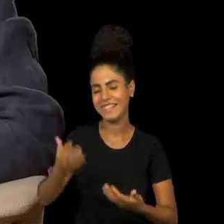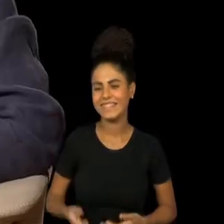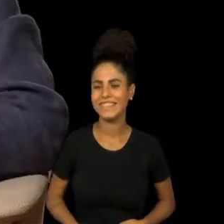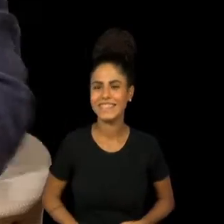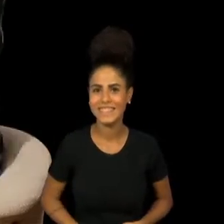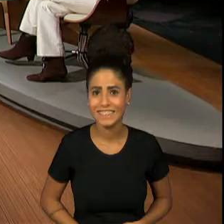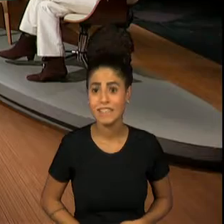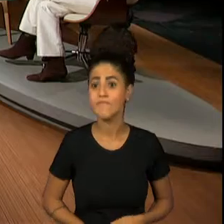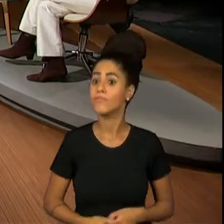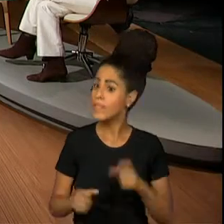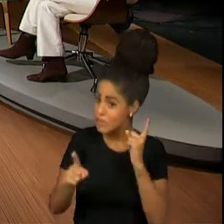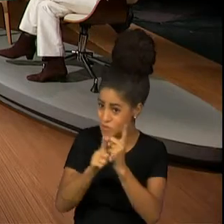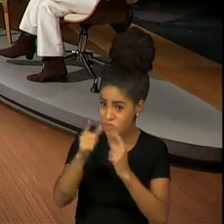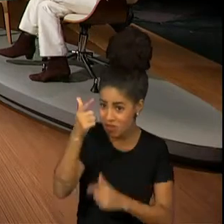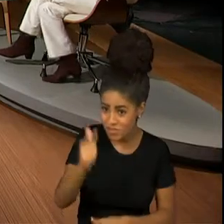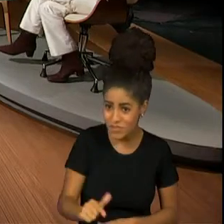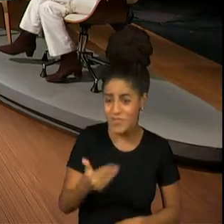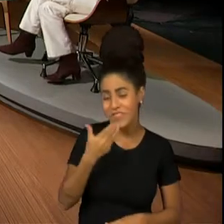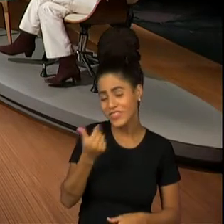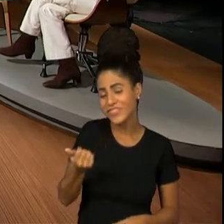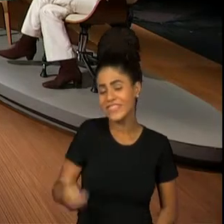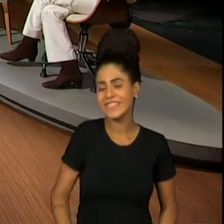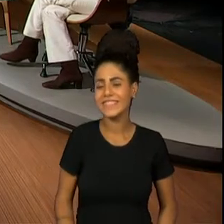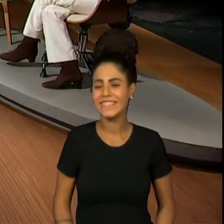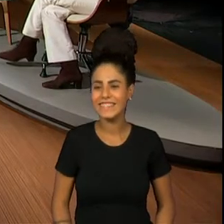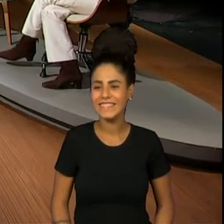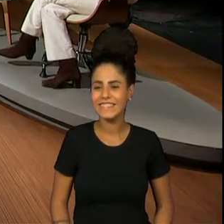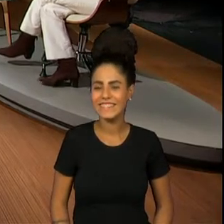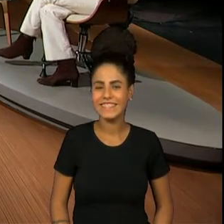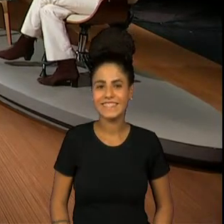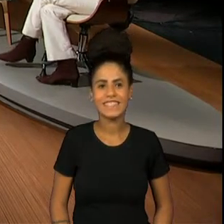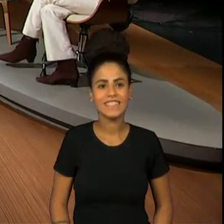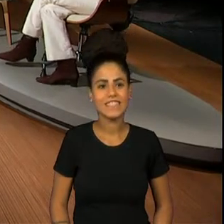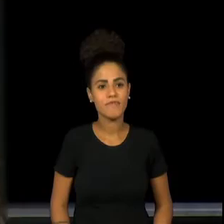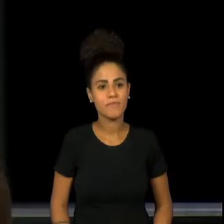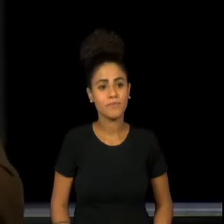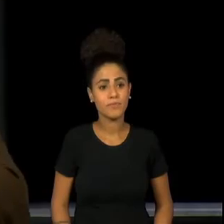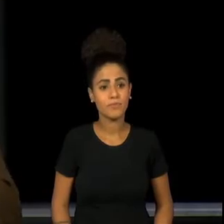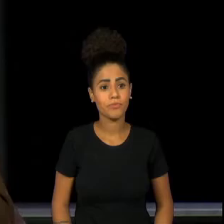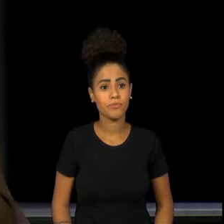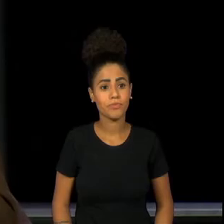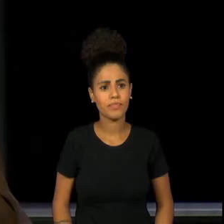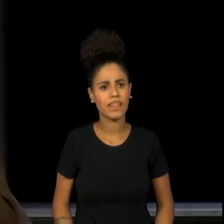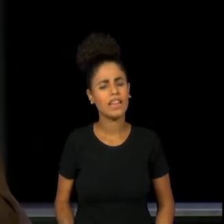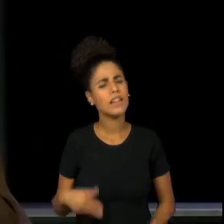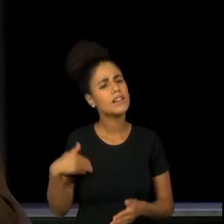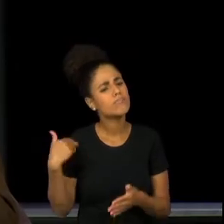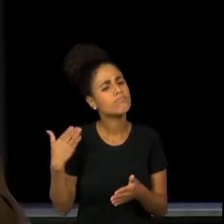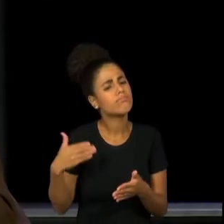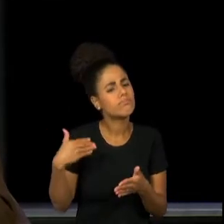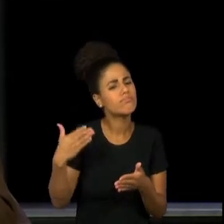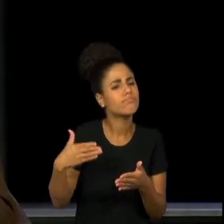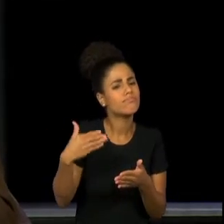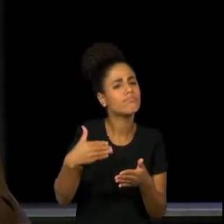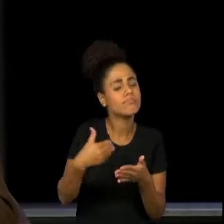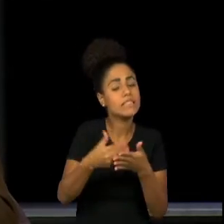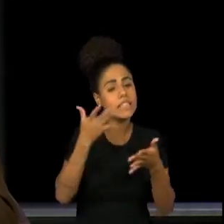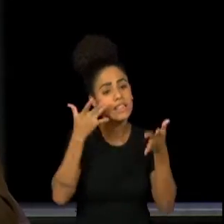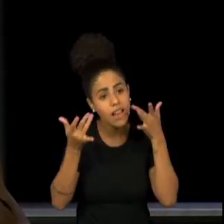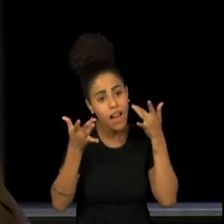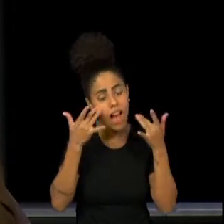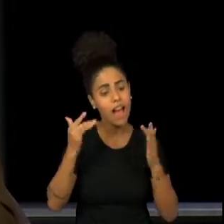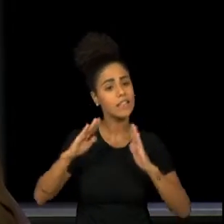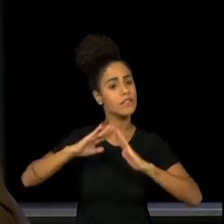Espero que a gente se encontre mais. E aí, durante toda essa sua atividade no teatro, na escola,